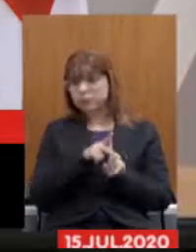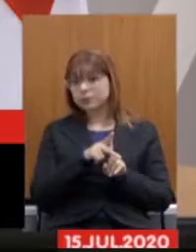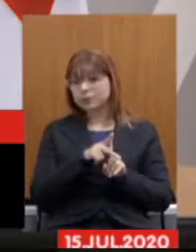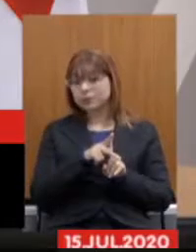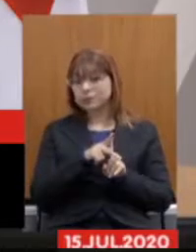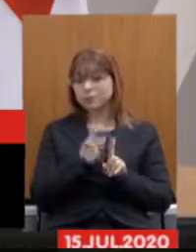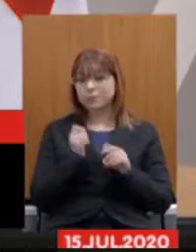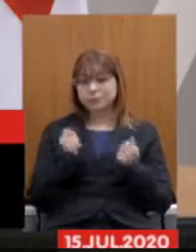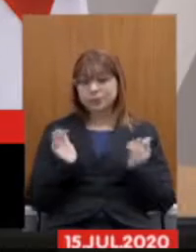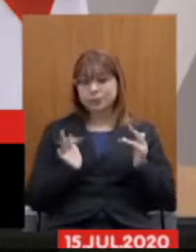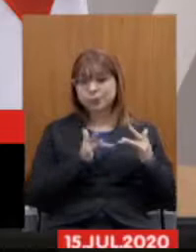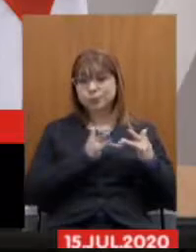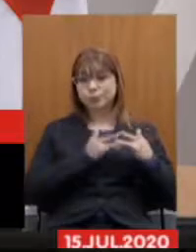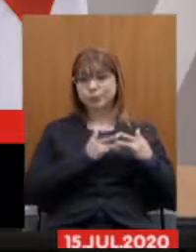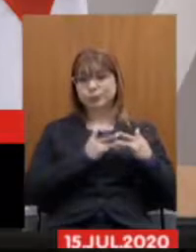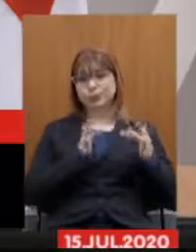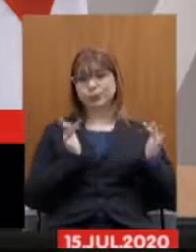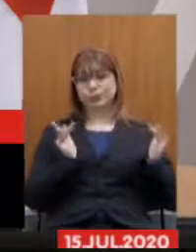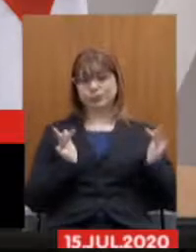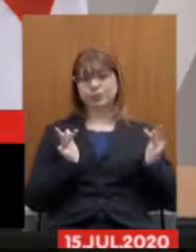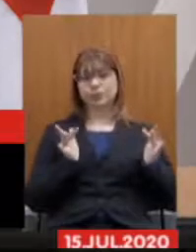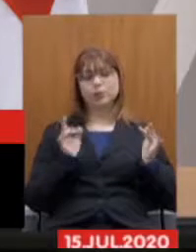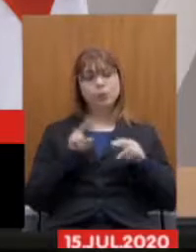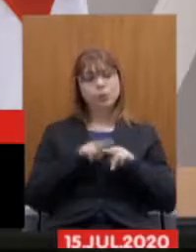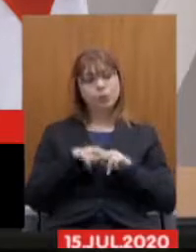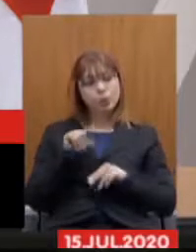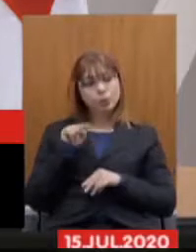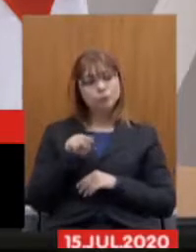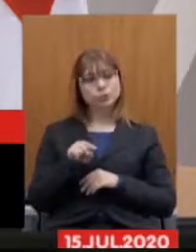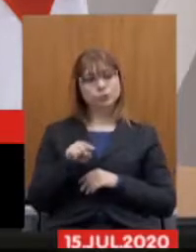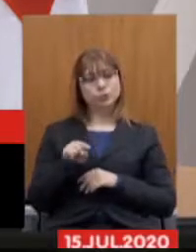solidária e é nesse sentido que nós esperamos